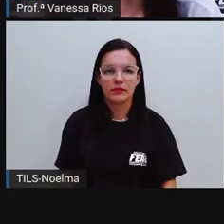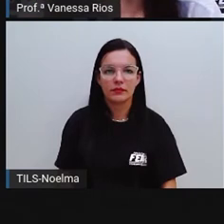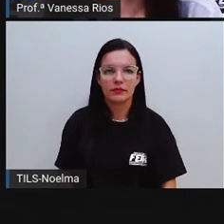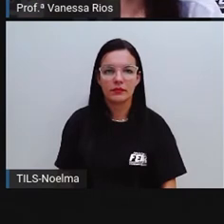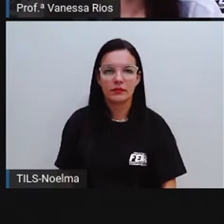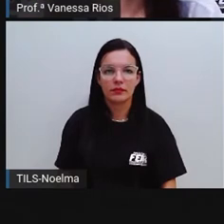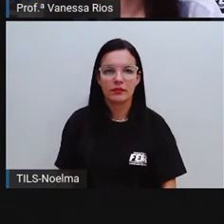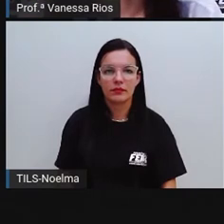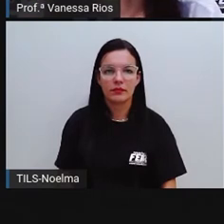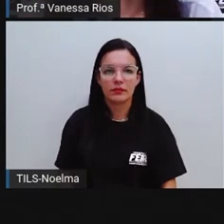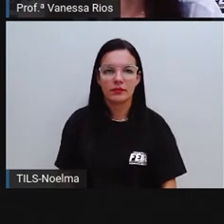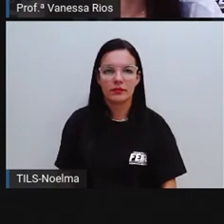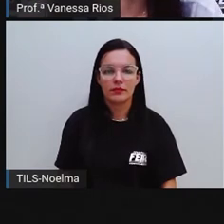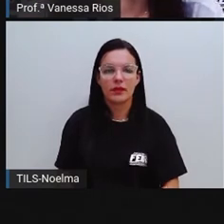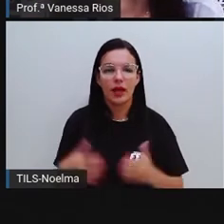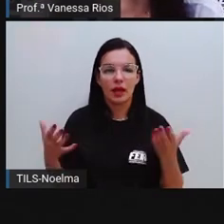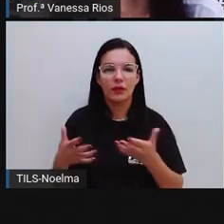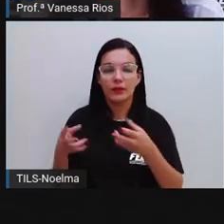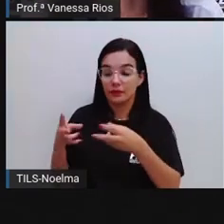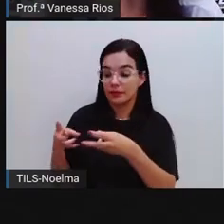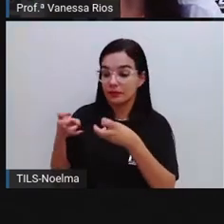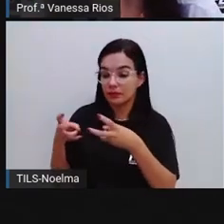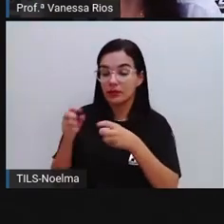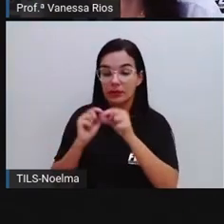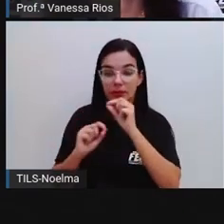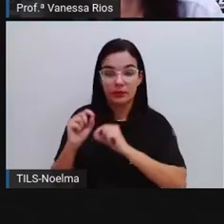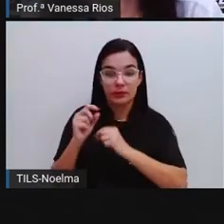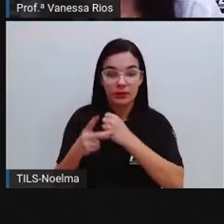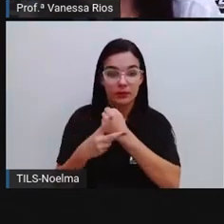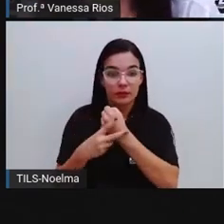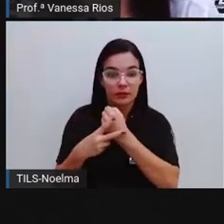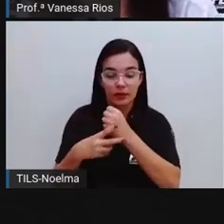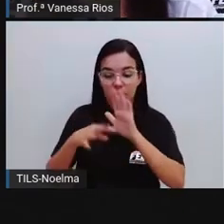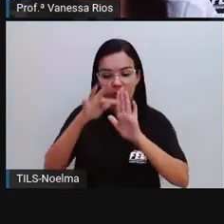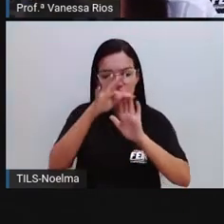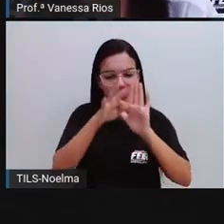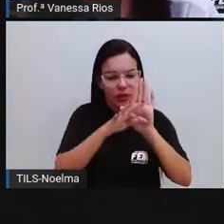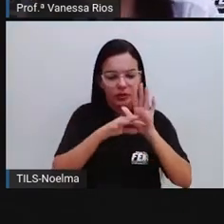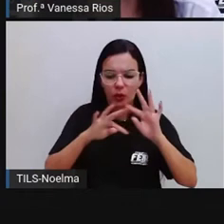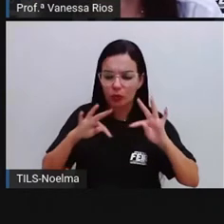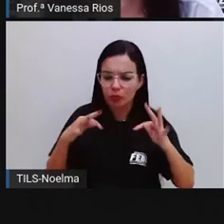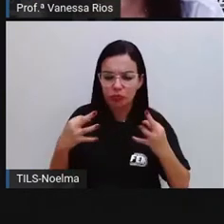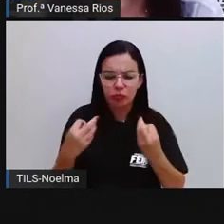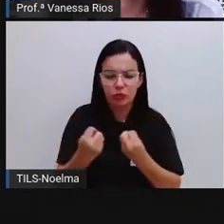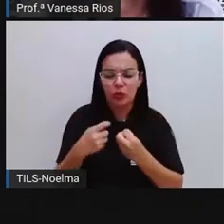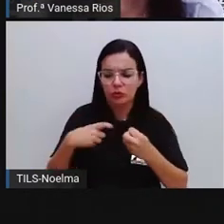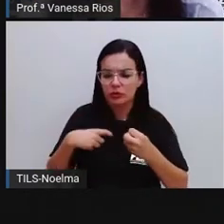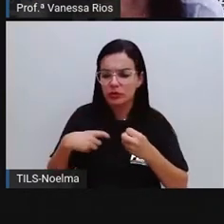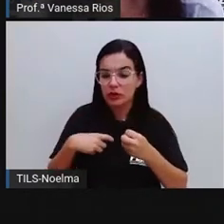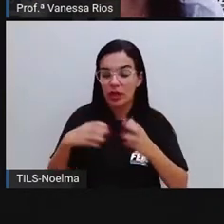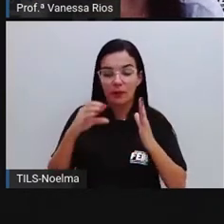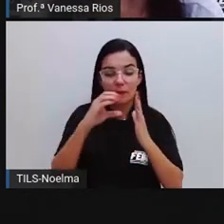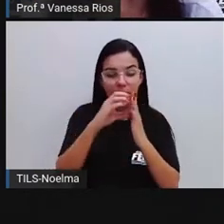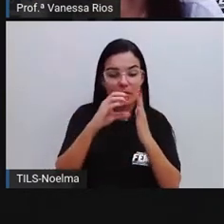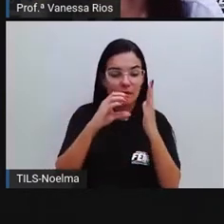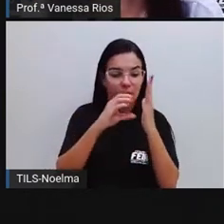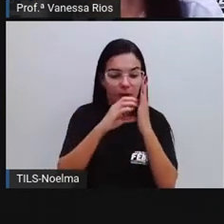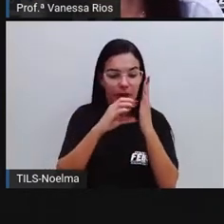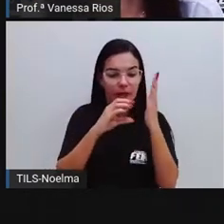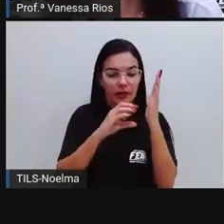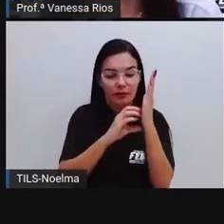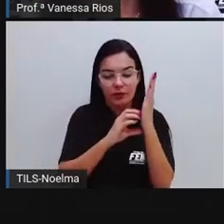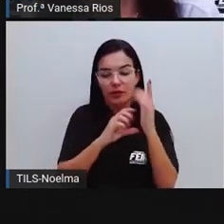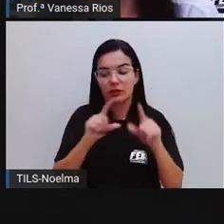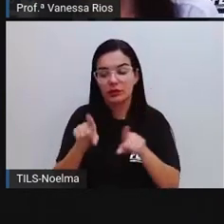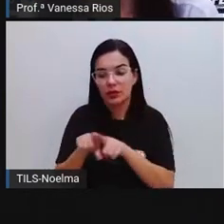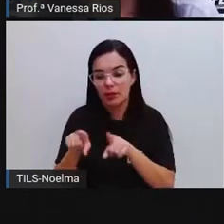E agora, observamos os verbos aparecendo no decorrer do texto todo, na formação dos parágrafos, né? Na